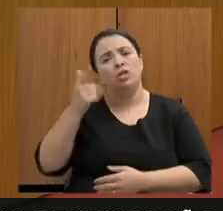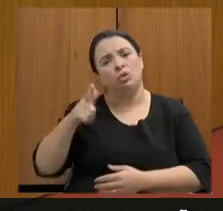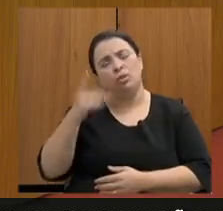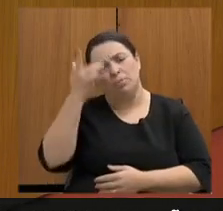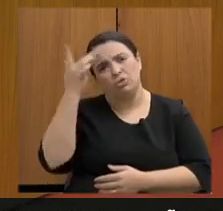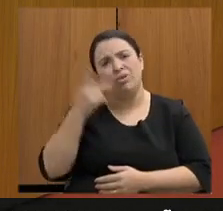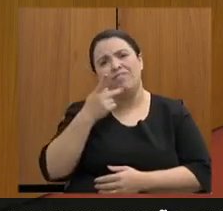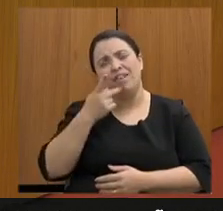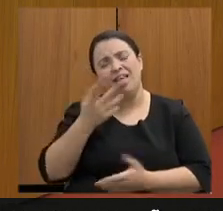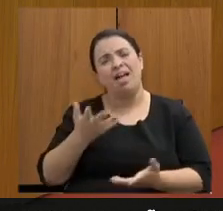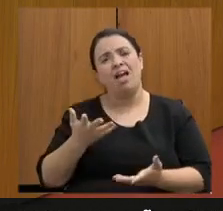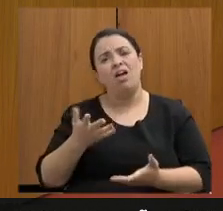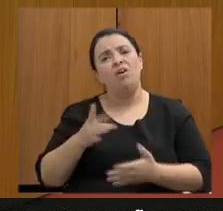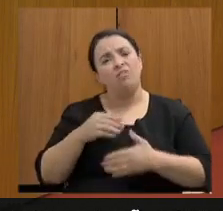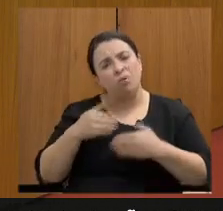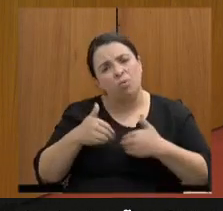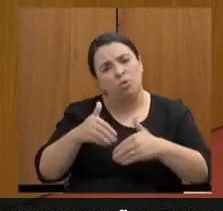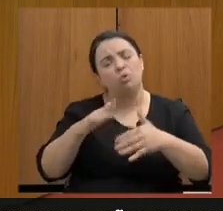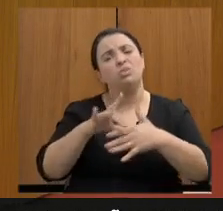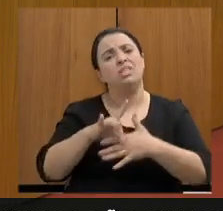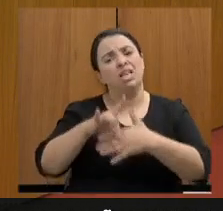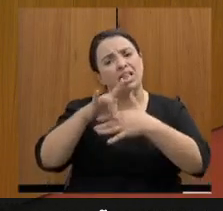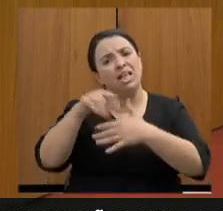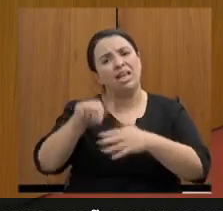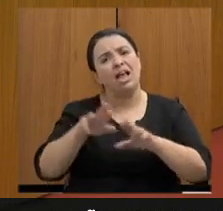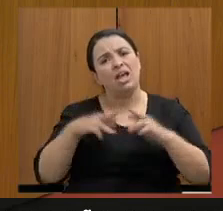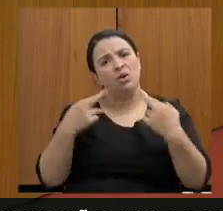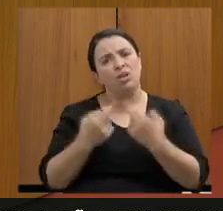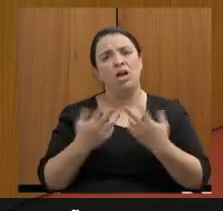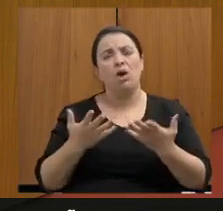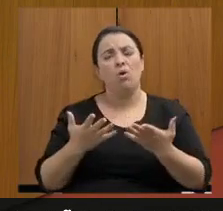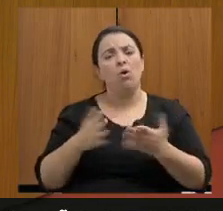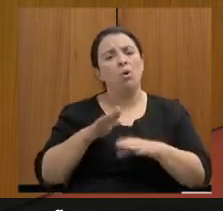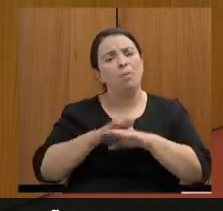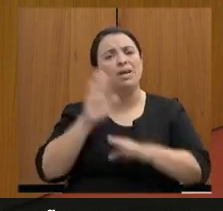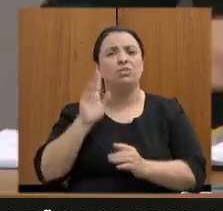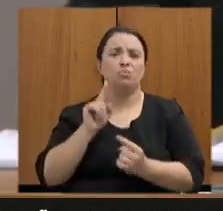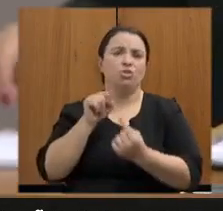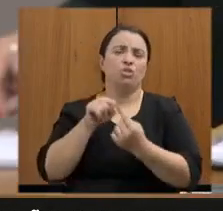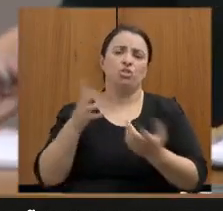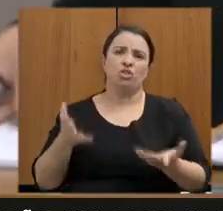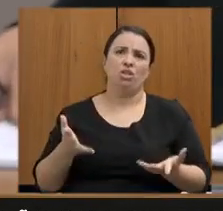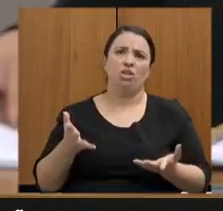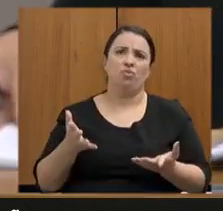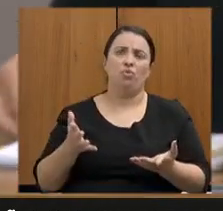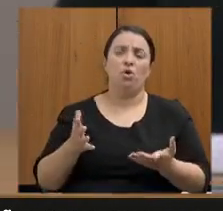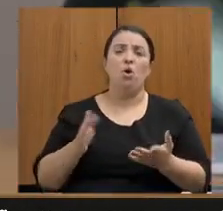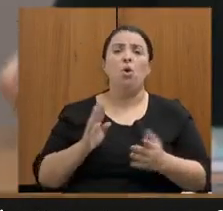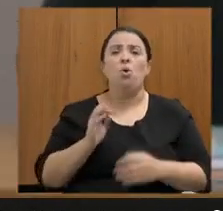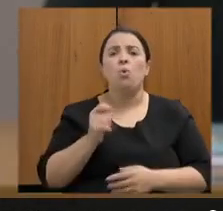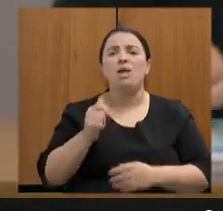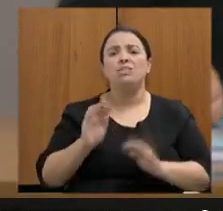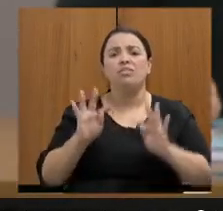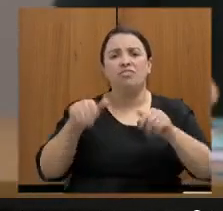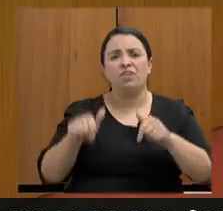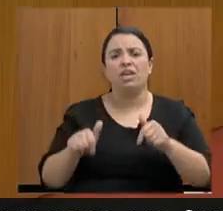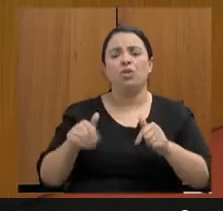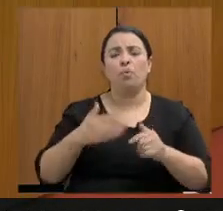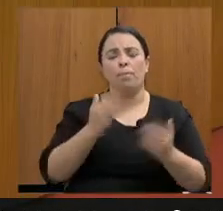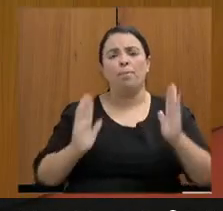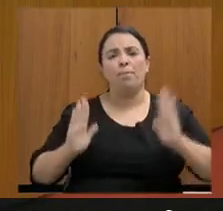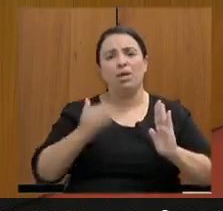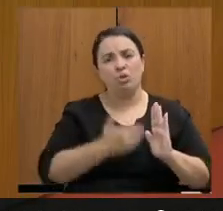estamos no fim de mandato, as coisas acontecendo. Então, só deixo aqui o meu pedido. Sim,